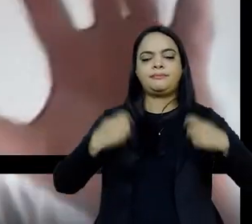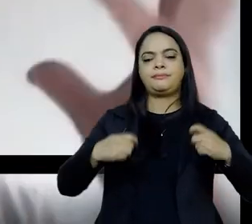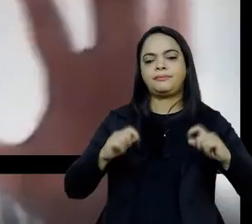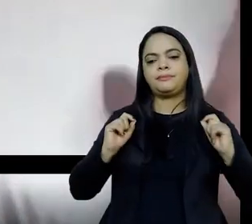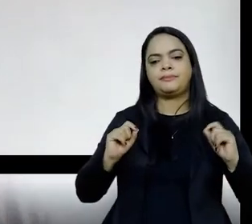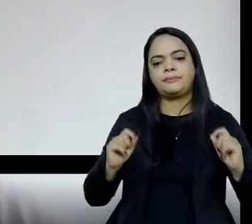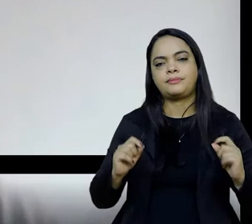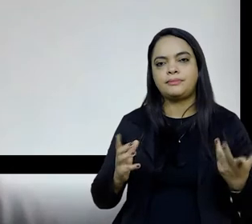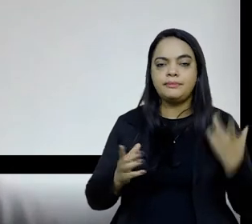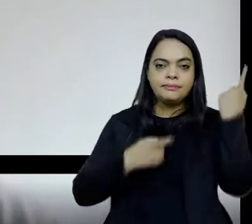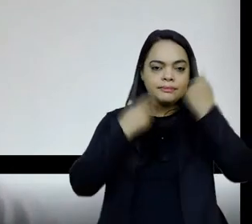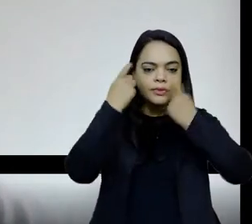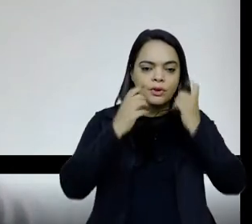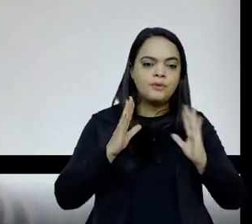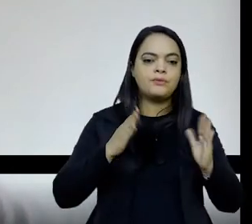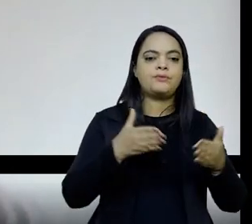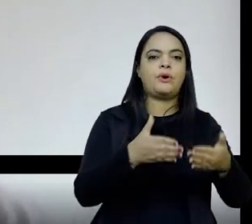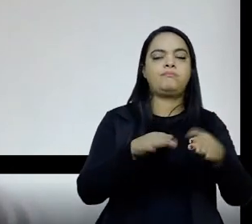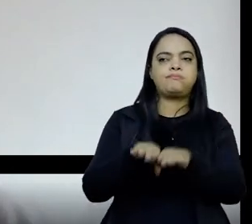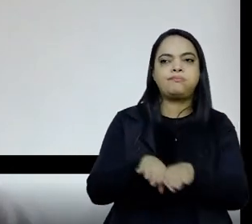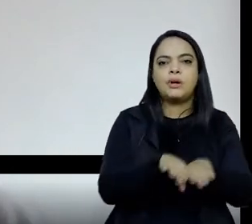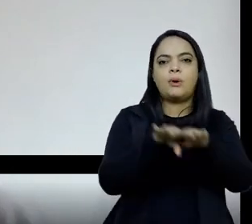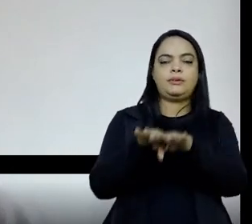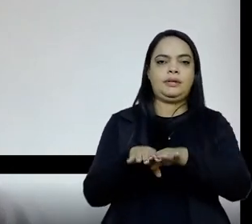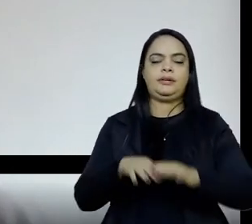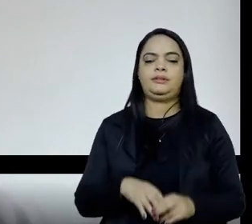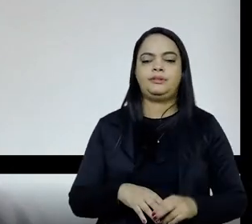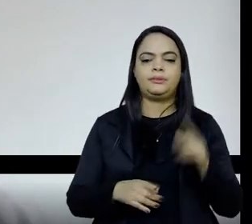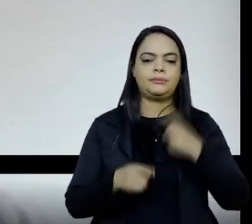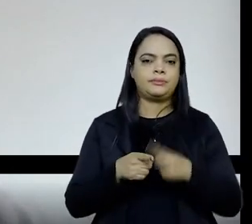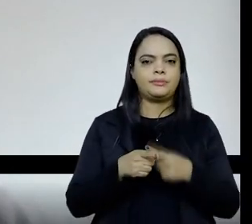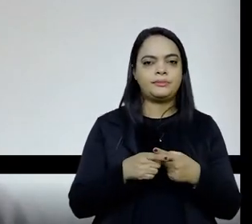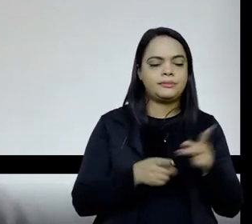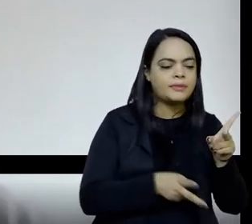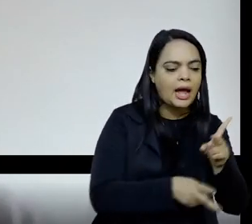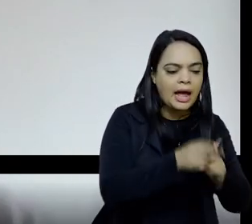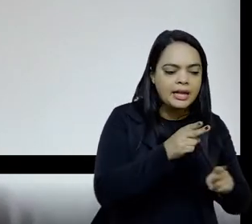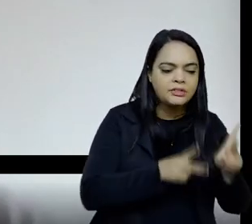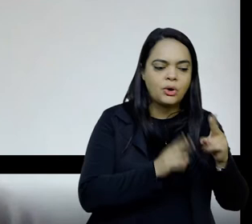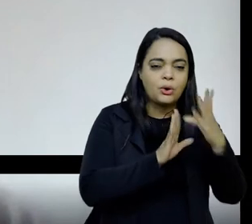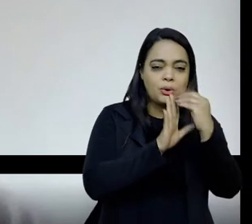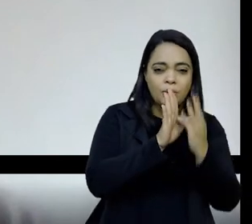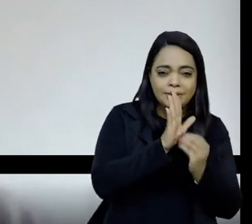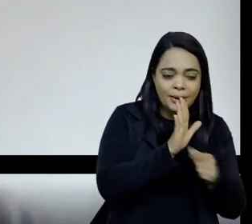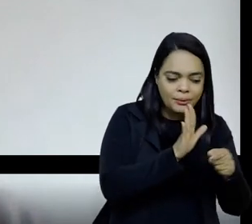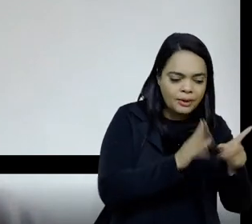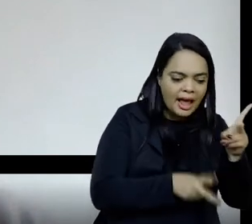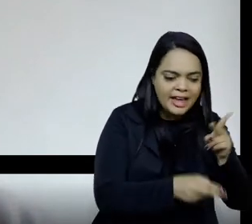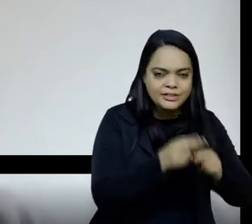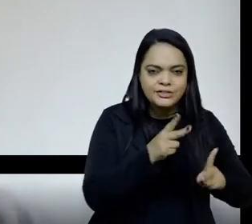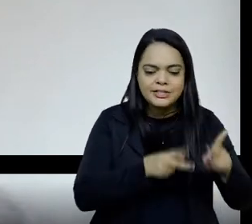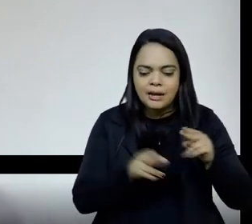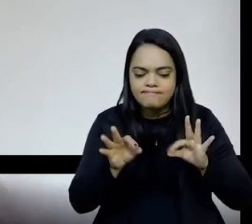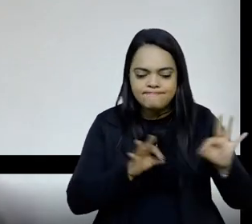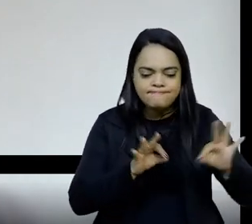né? Eu acho que essa que é, porque é a editoração desse conteúdo que vai dar trabalho do cão, né? Porque se a